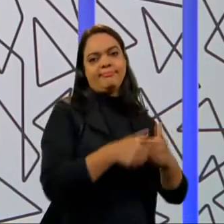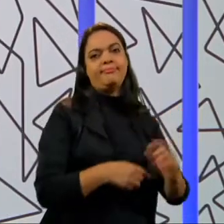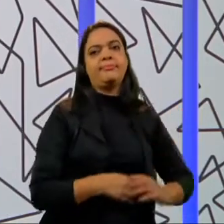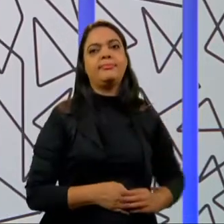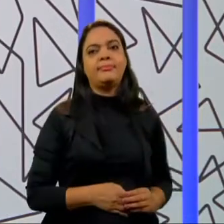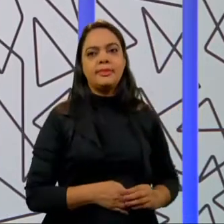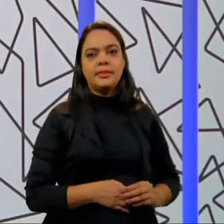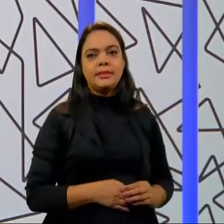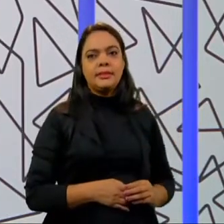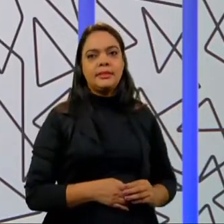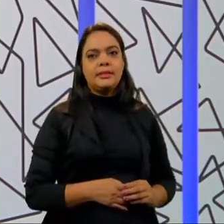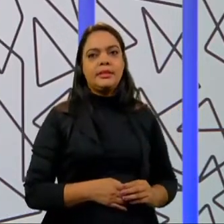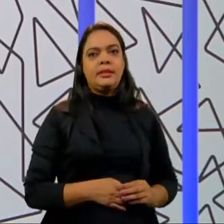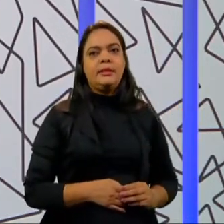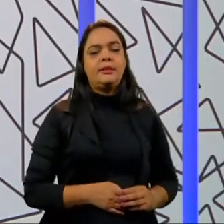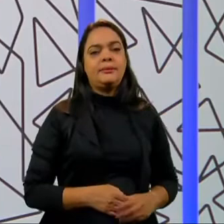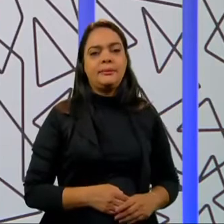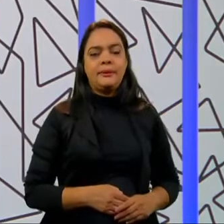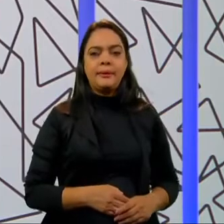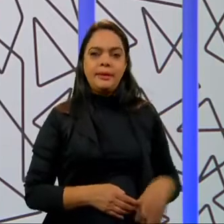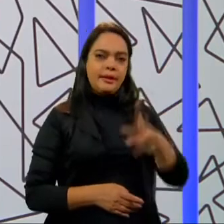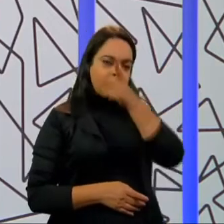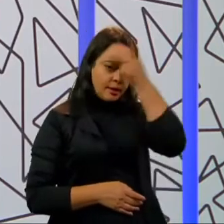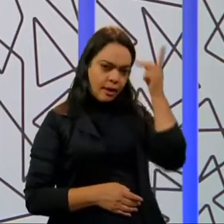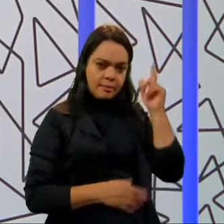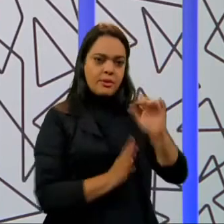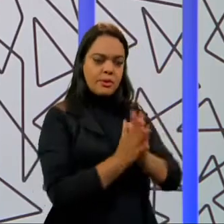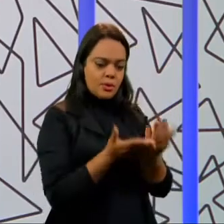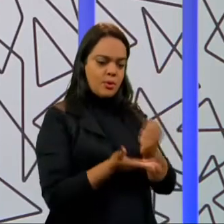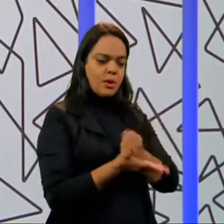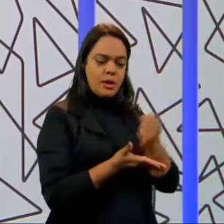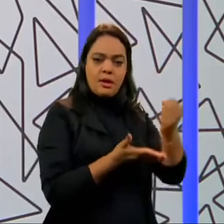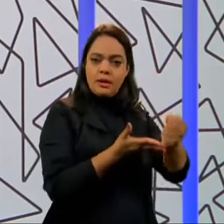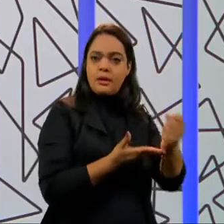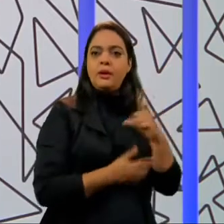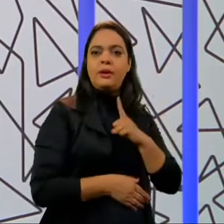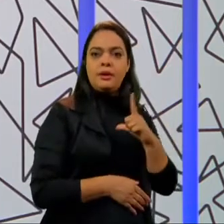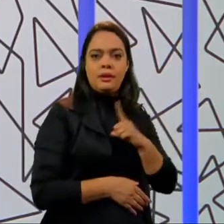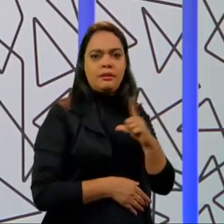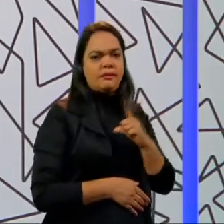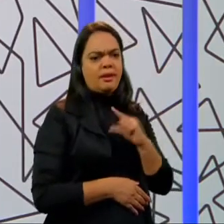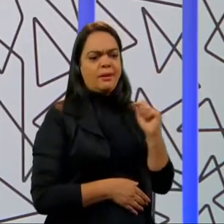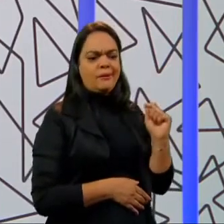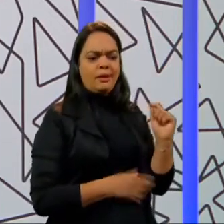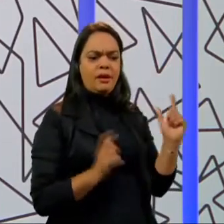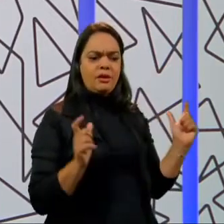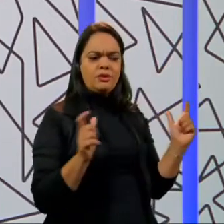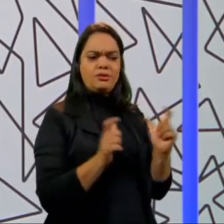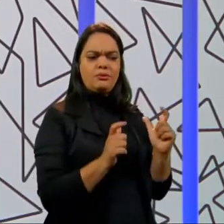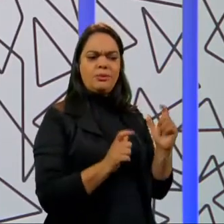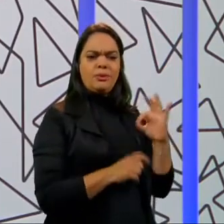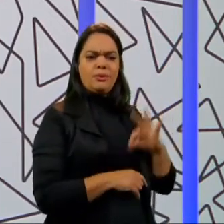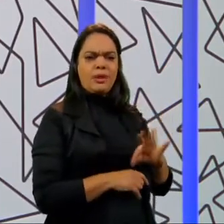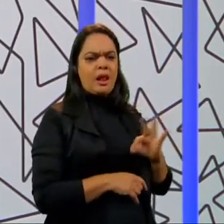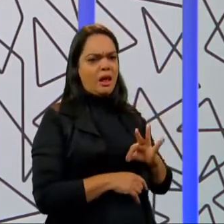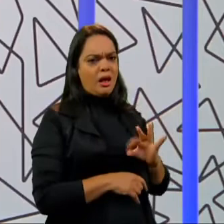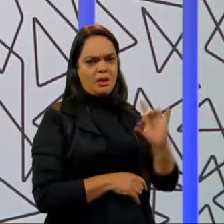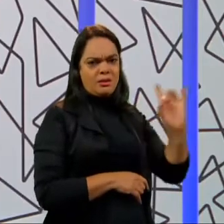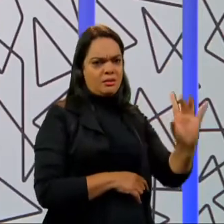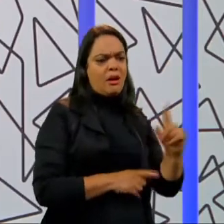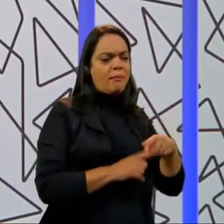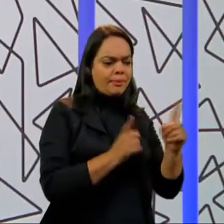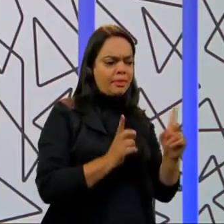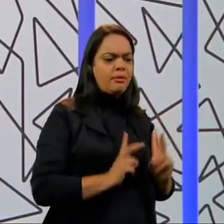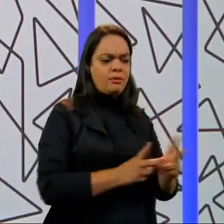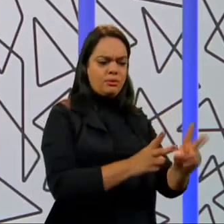E no caso de um trabalhador com carteira, vai ter uma redução bem menor de rendimentos. Tanto é que quando você